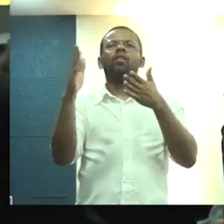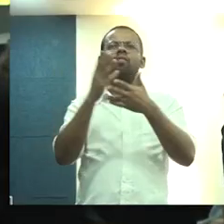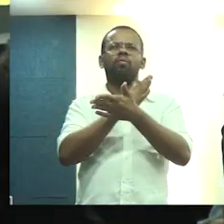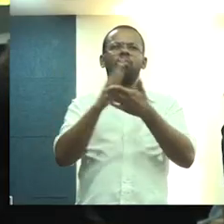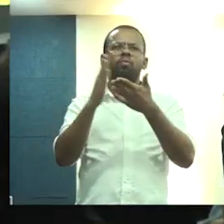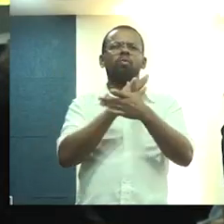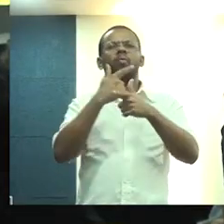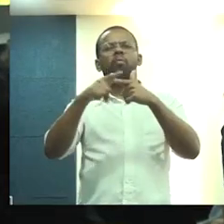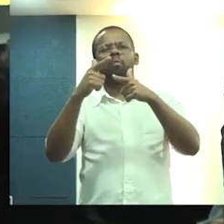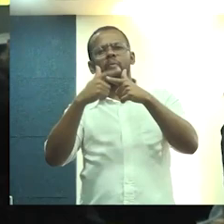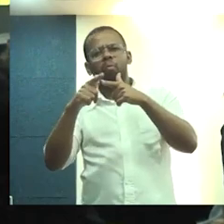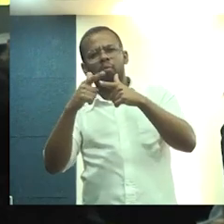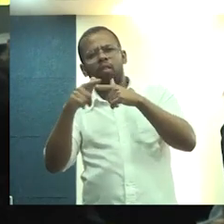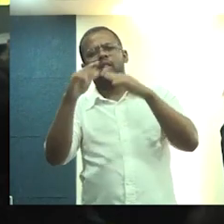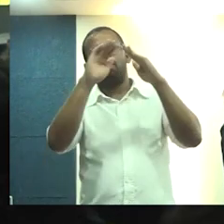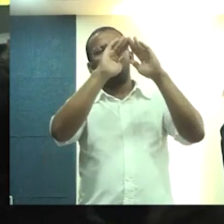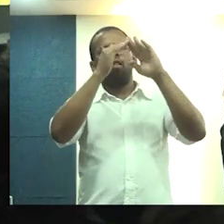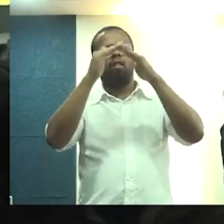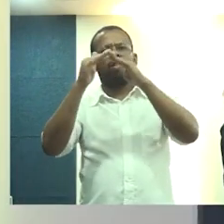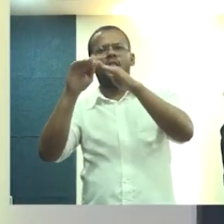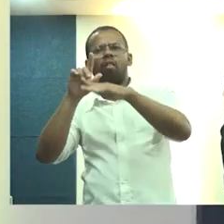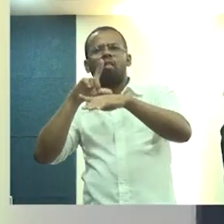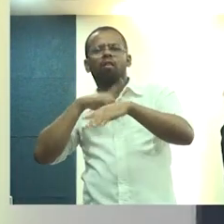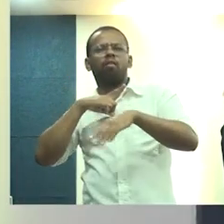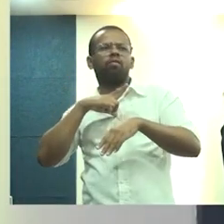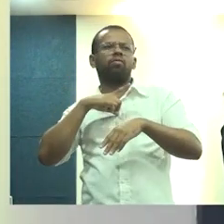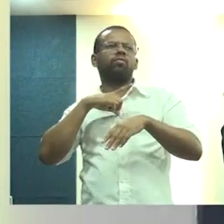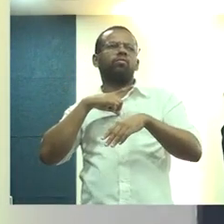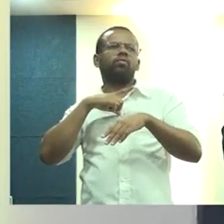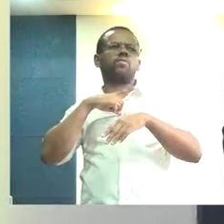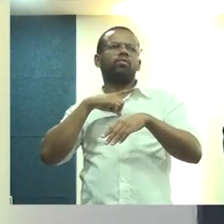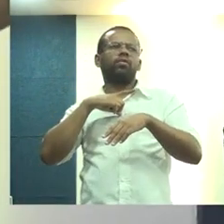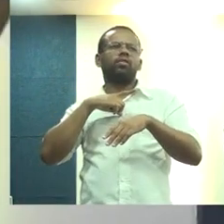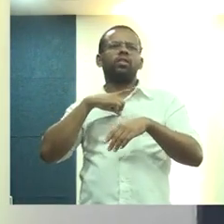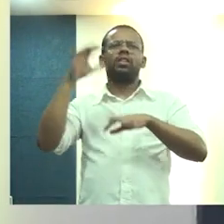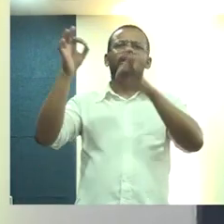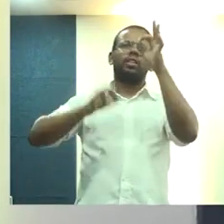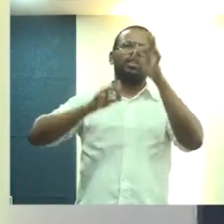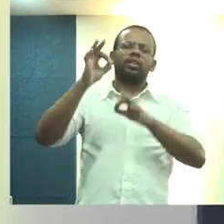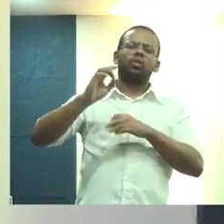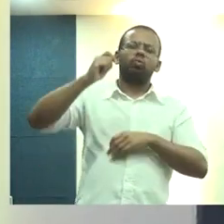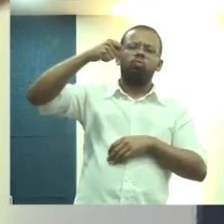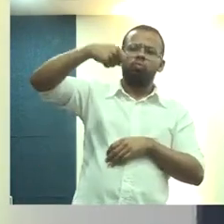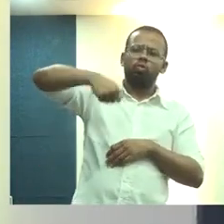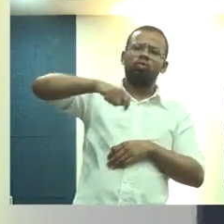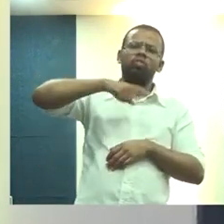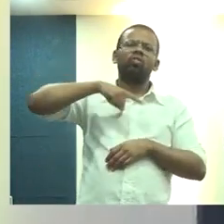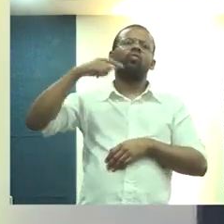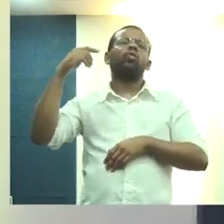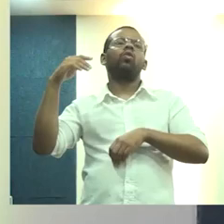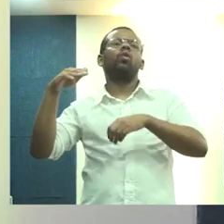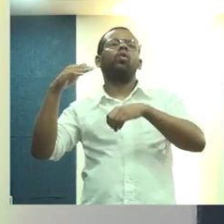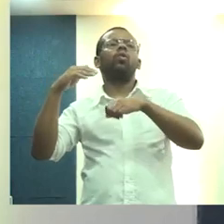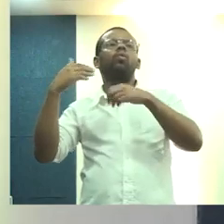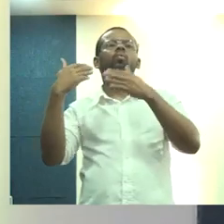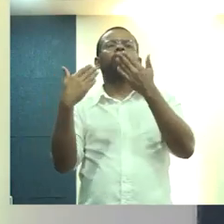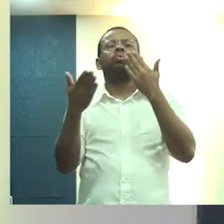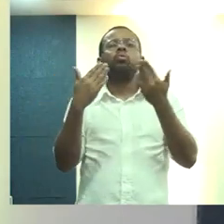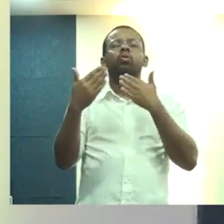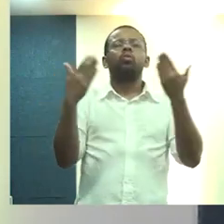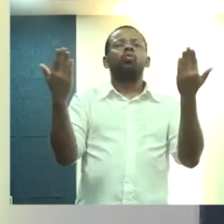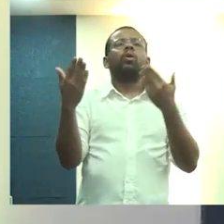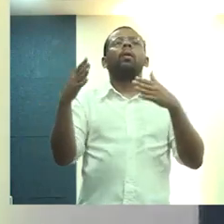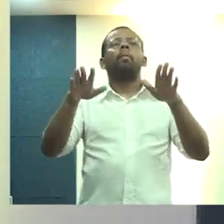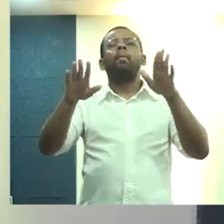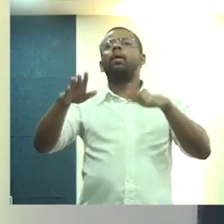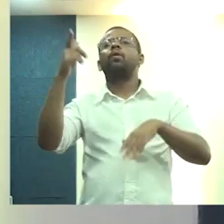fundiários, conflitos judiciais, que a gente debatiu bastante hoje, mas